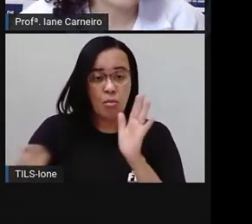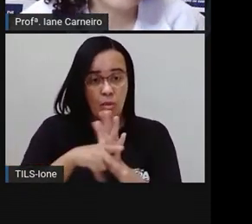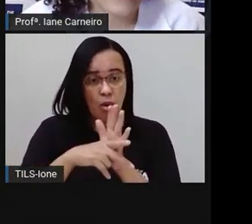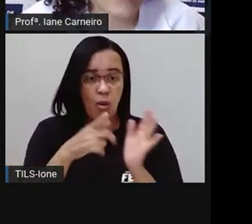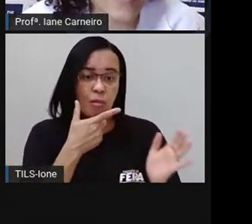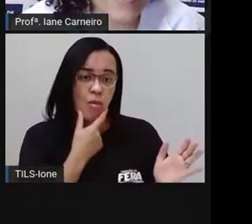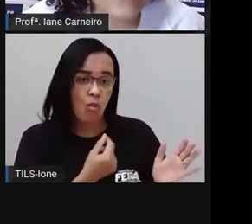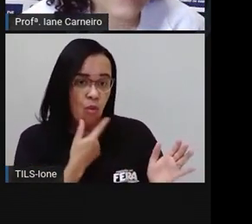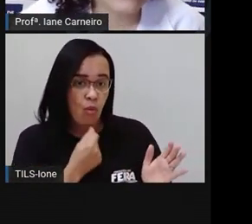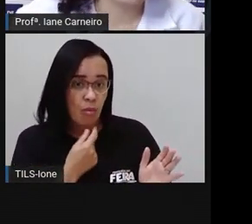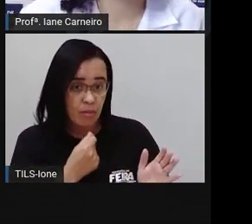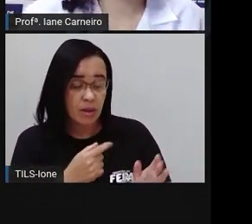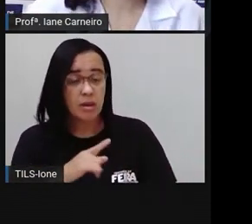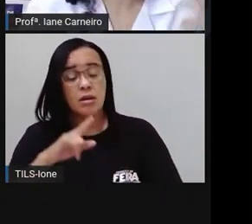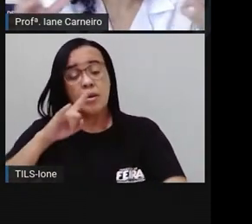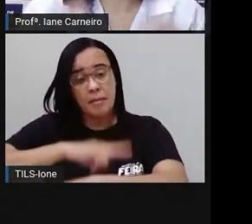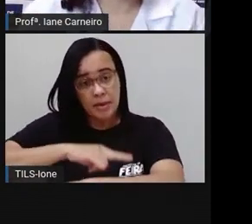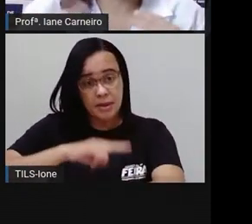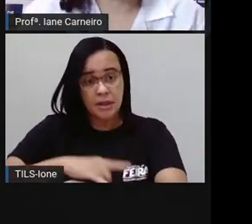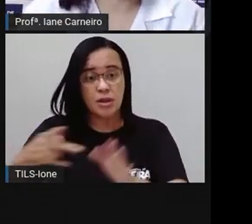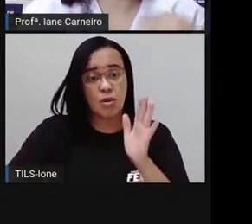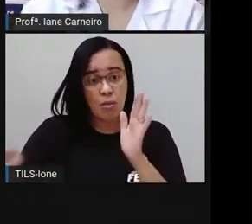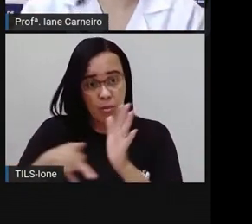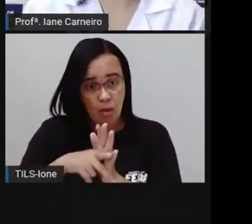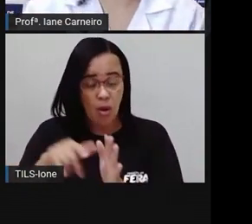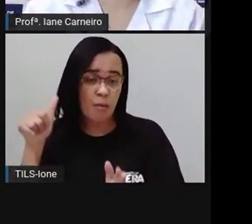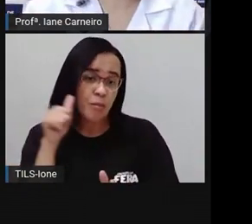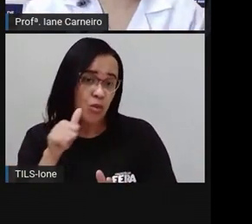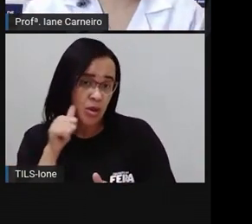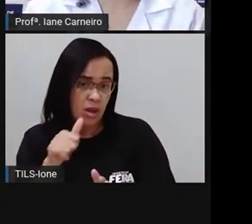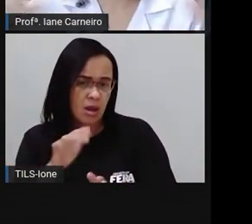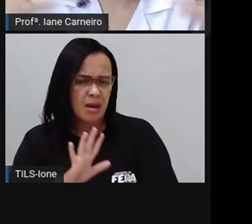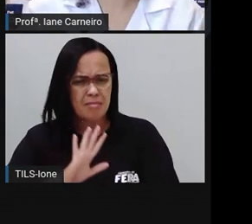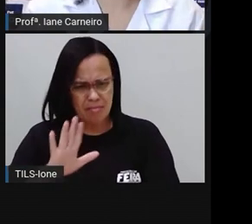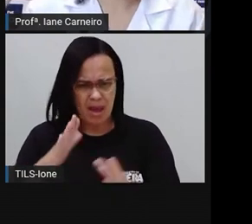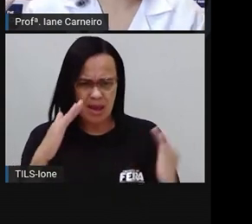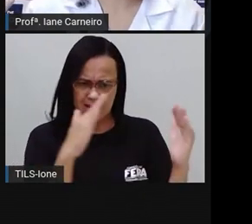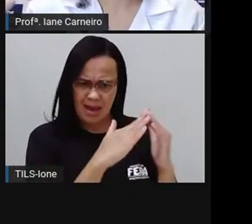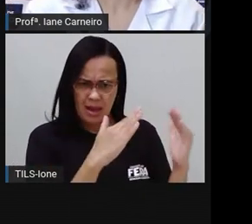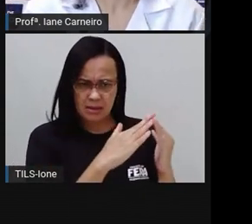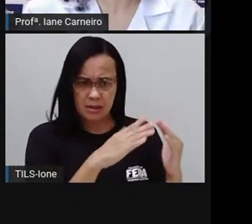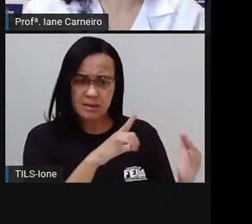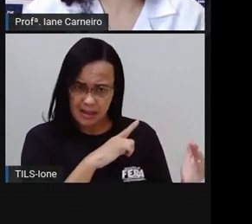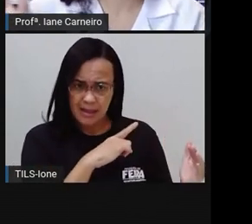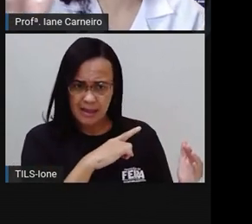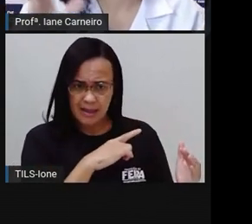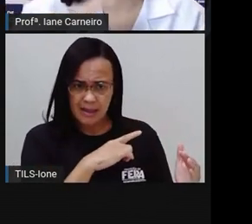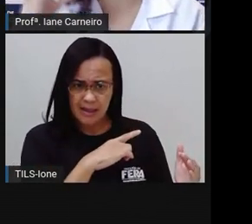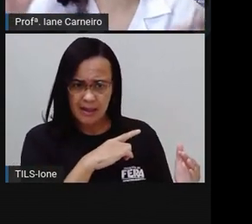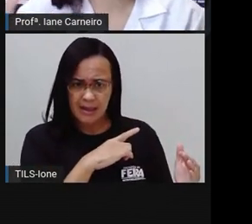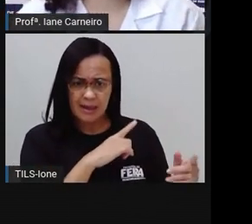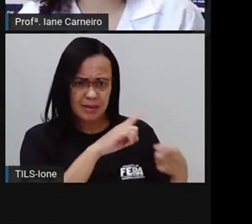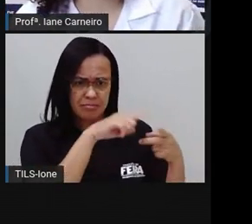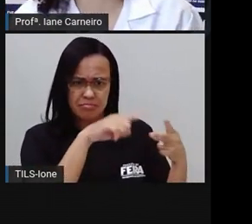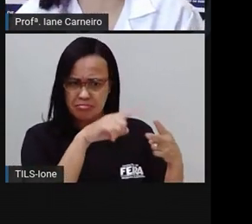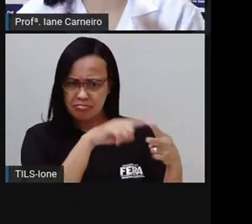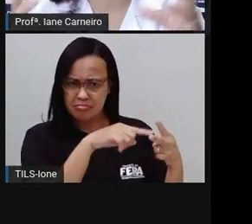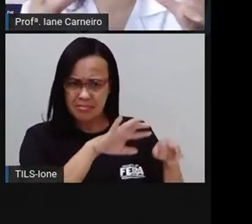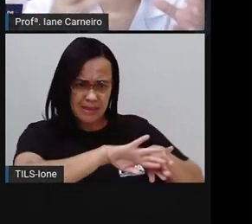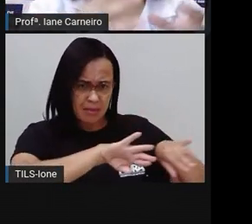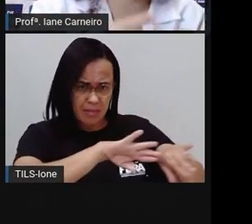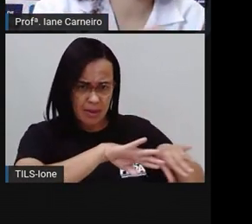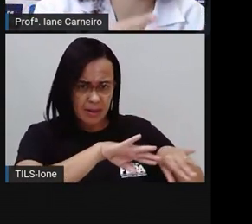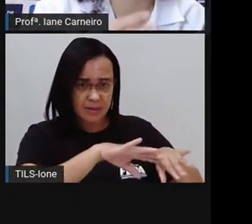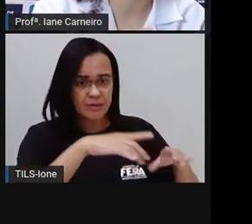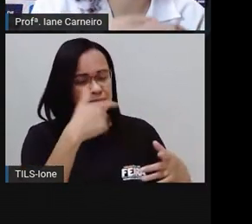Na nossa casa, né? Tem o banheiro feminino e o banheiro masculino? Não, né? Tem casa que tem mais de um banheiro, que é o